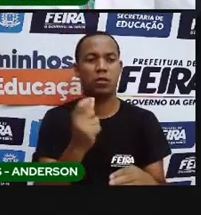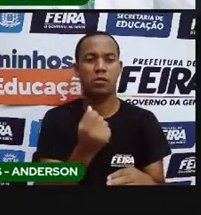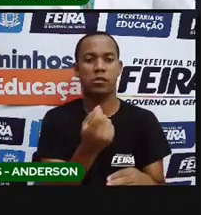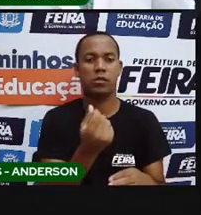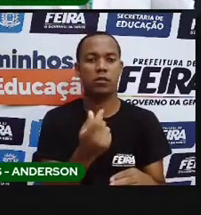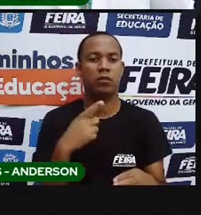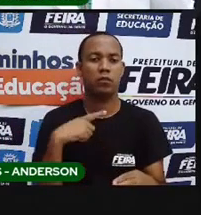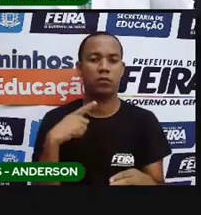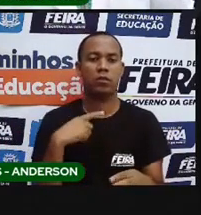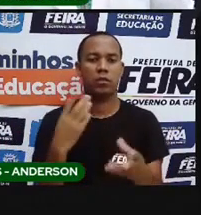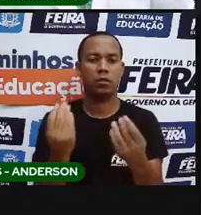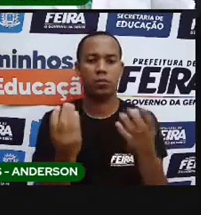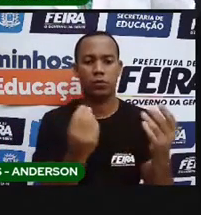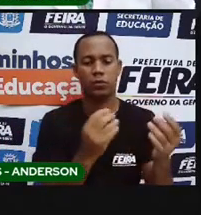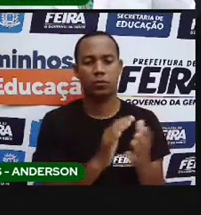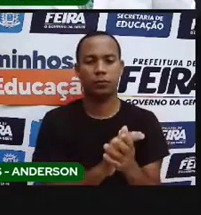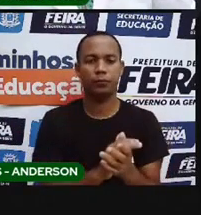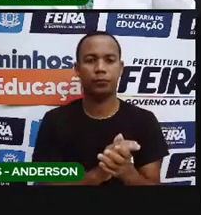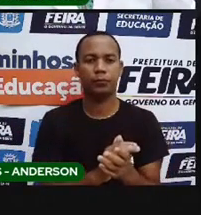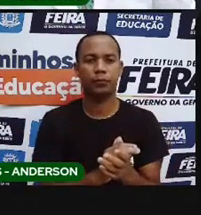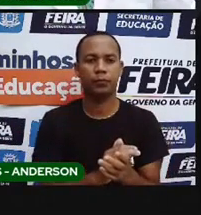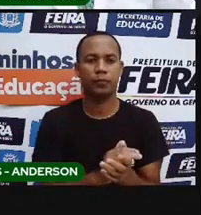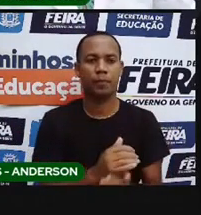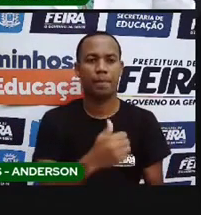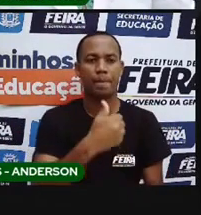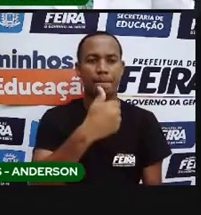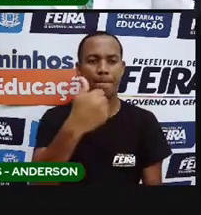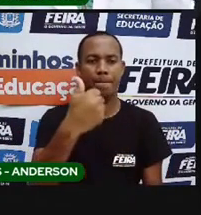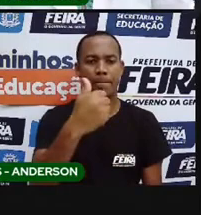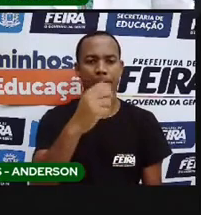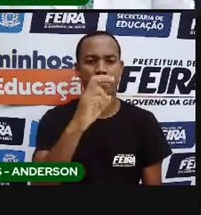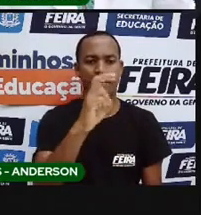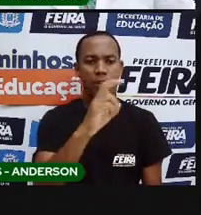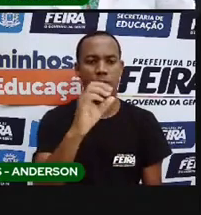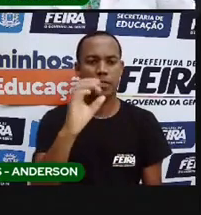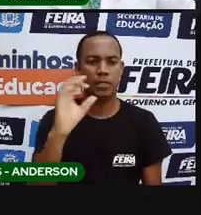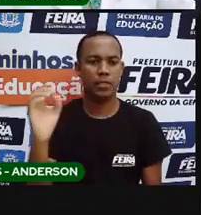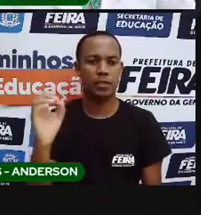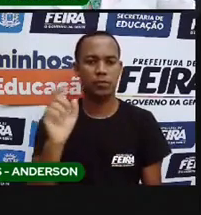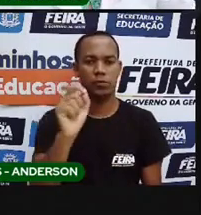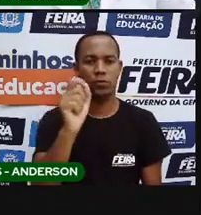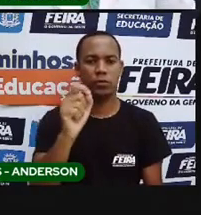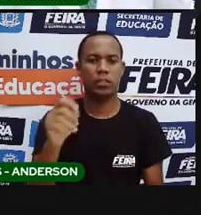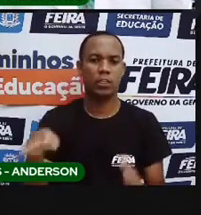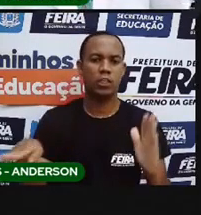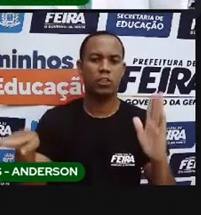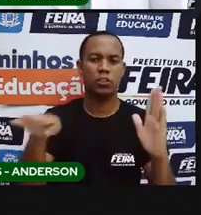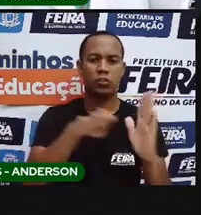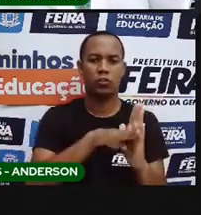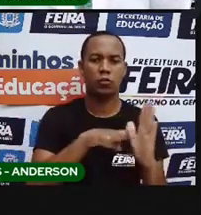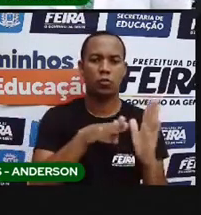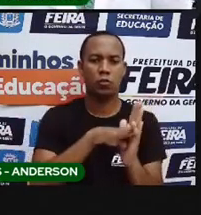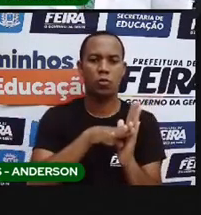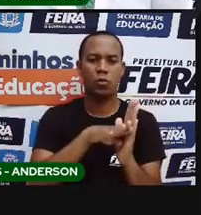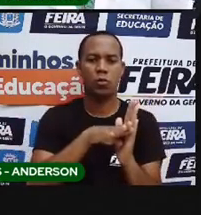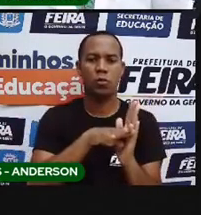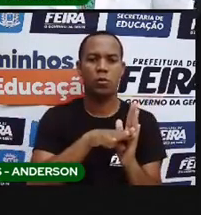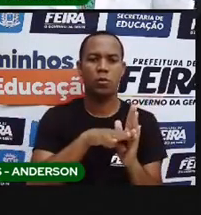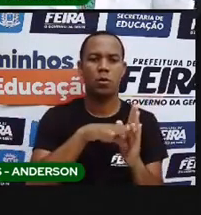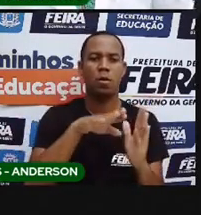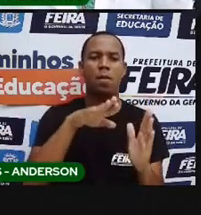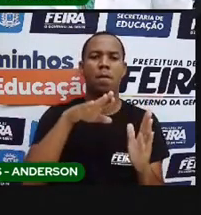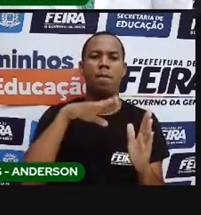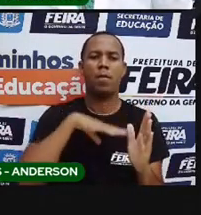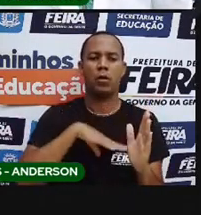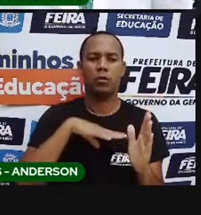Vamos lá. Em 1500, que é a data que se fala muito, que seria a chegada dos portugueses aqui no Brasil, mas a Fó já falou, inclusive,